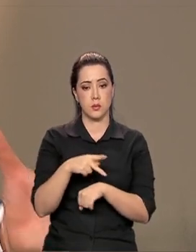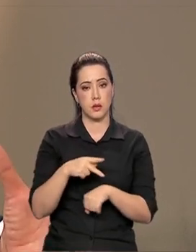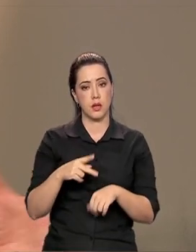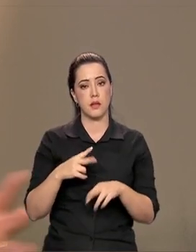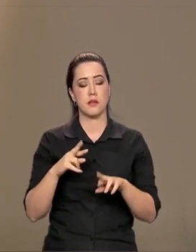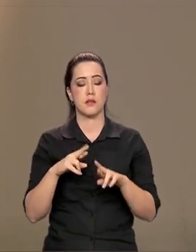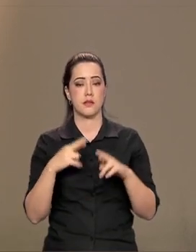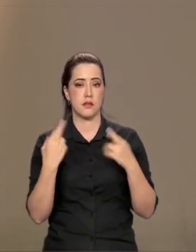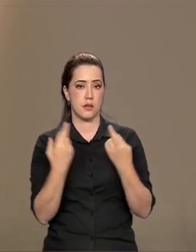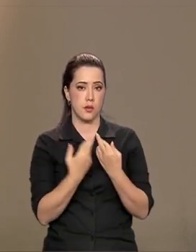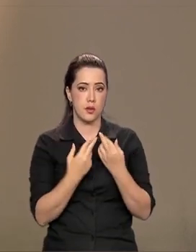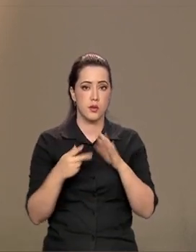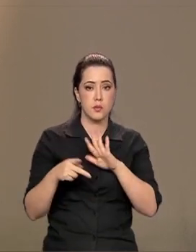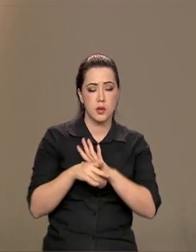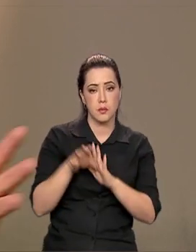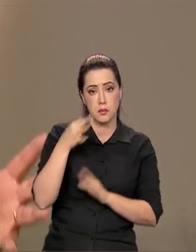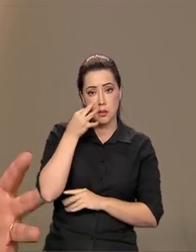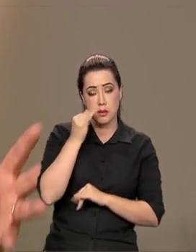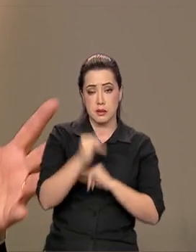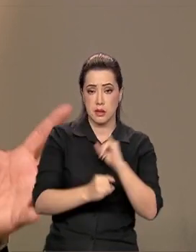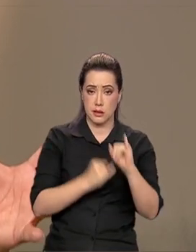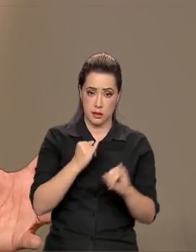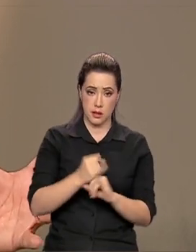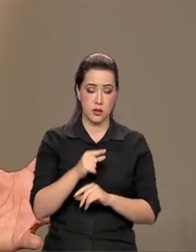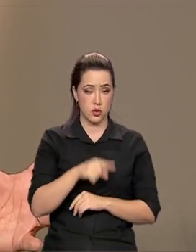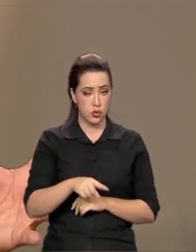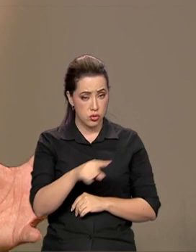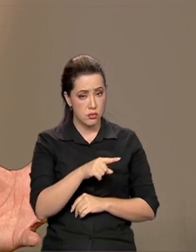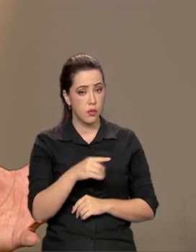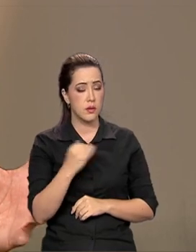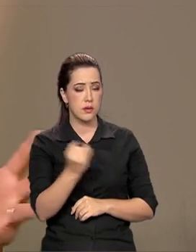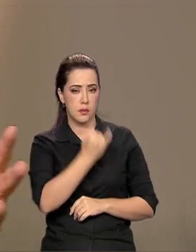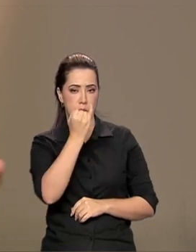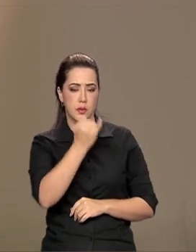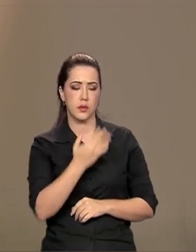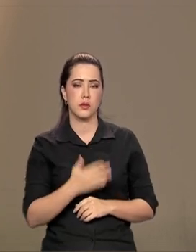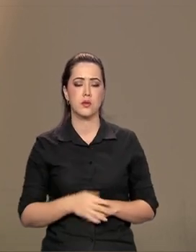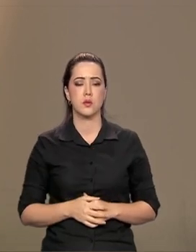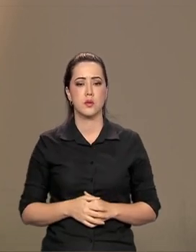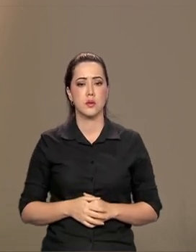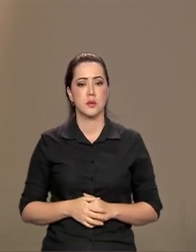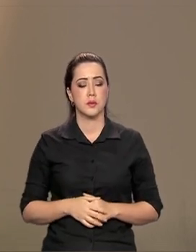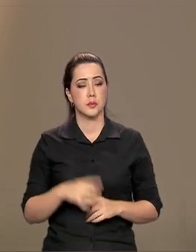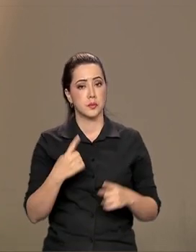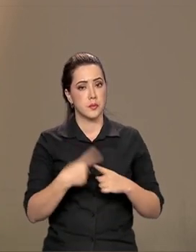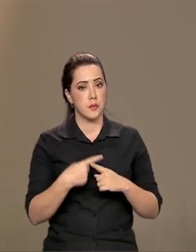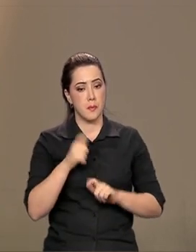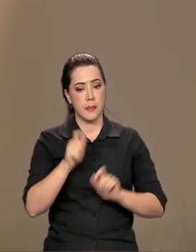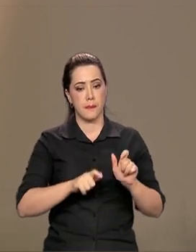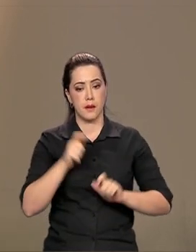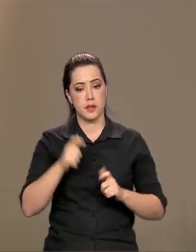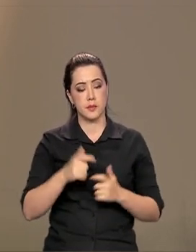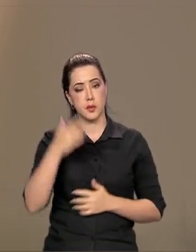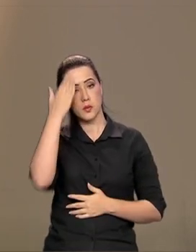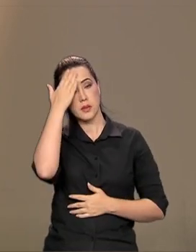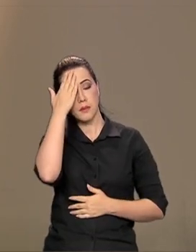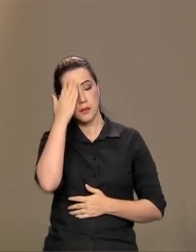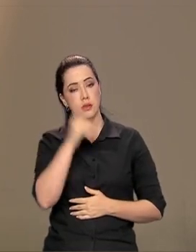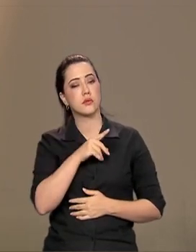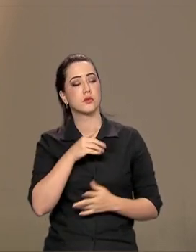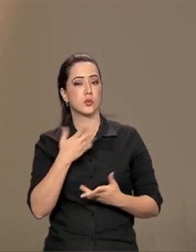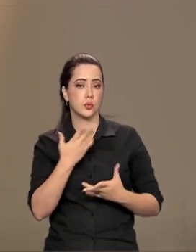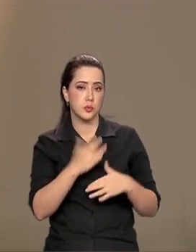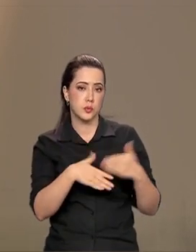presenciais e na plataforma digital. Então, isso tem um peso considerável, que as pessoas ouviram. Foi um processo